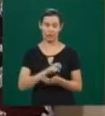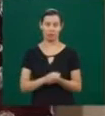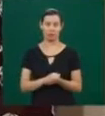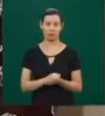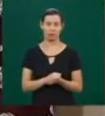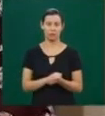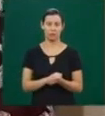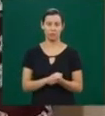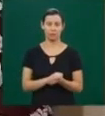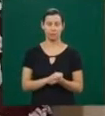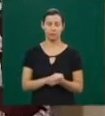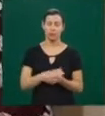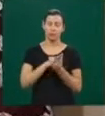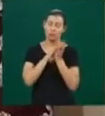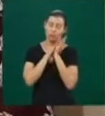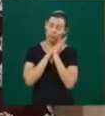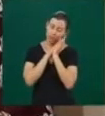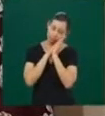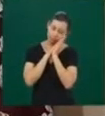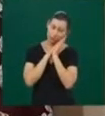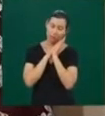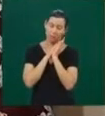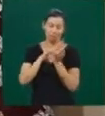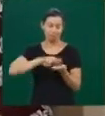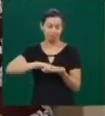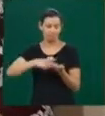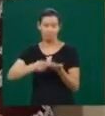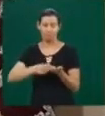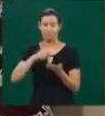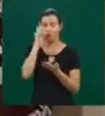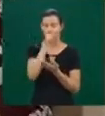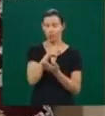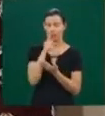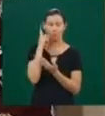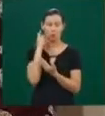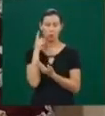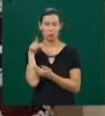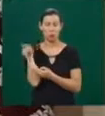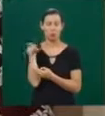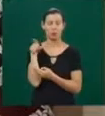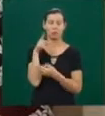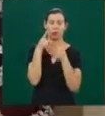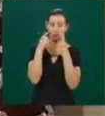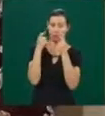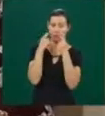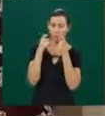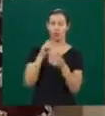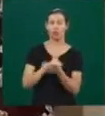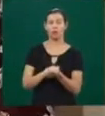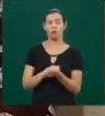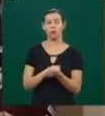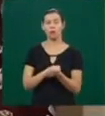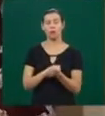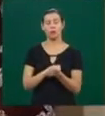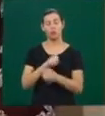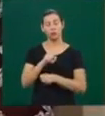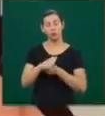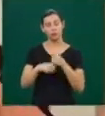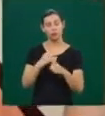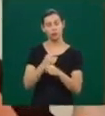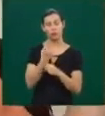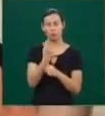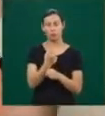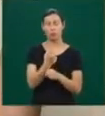porque eu dormia muito mal. Foram um ano e quatro meses assim. E o Gustavo, ele trocava alimento pelo